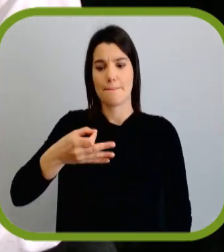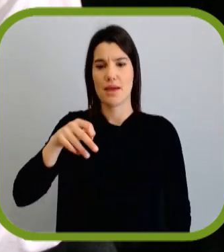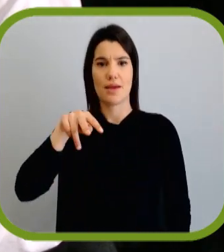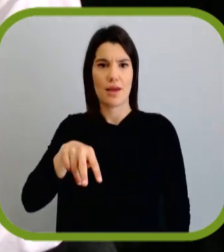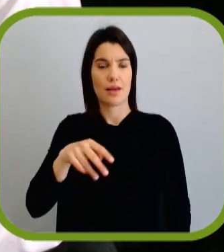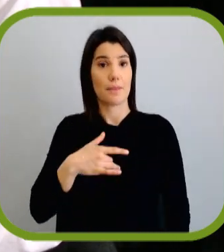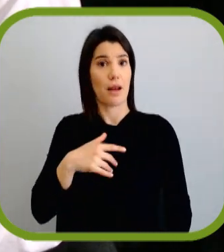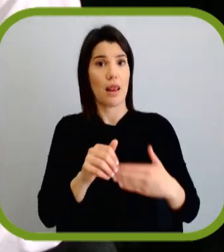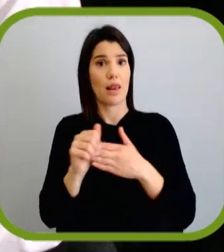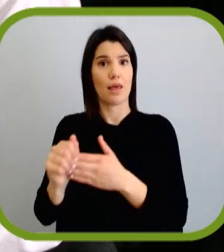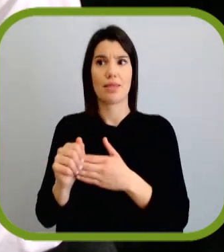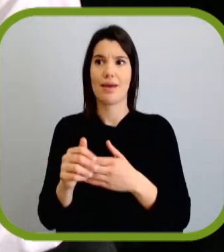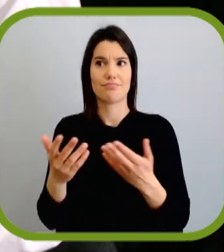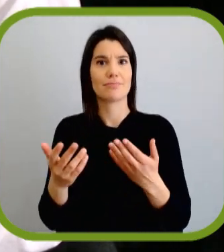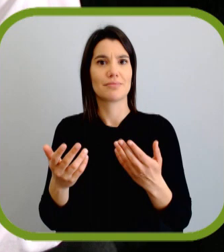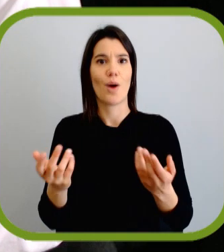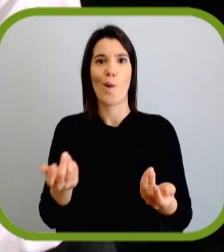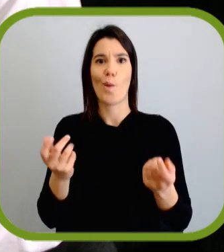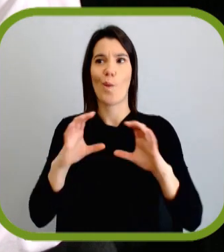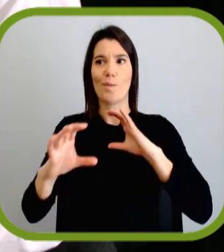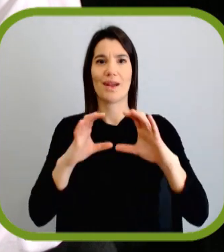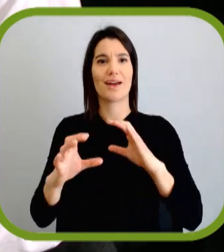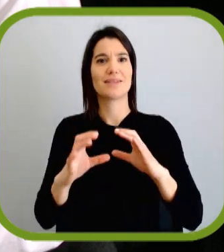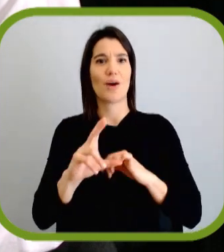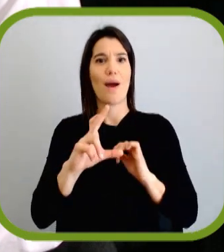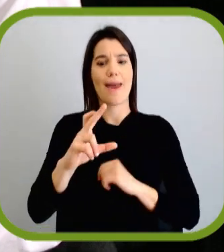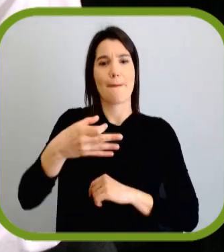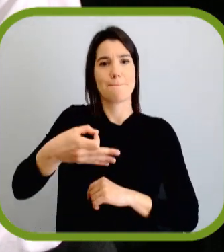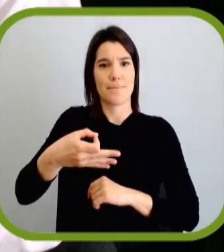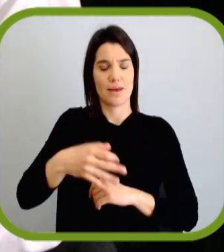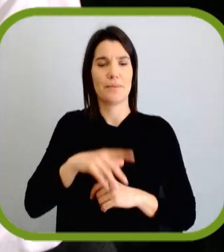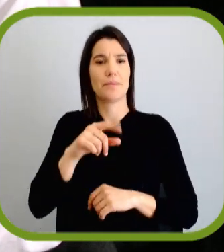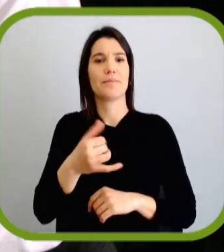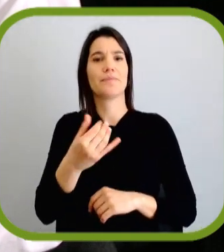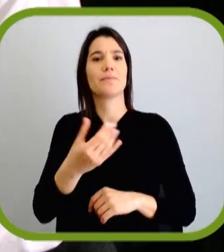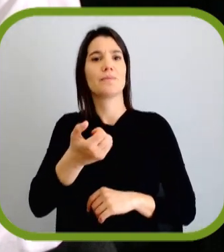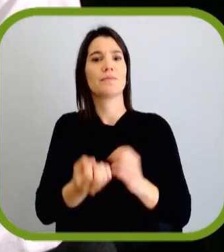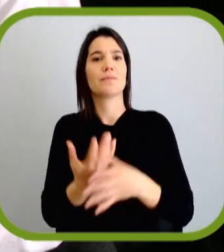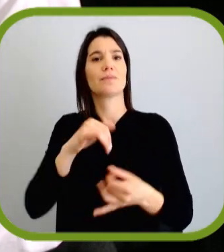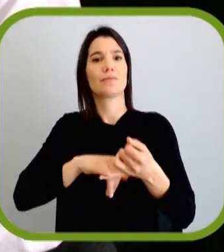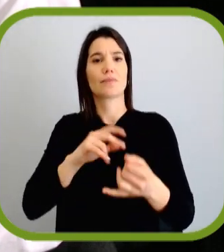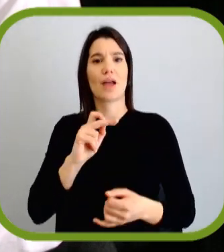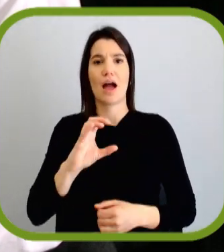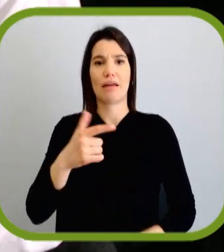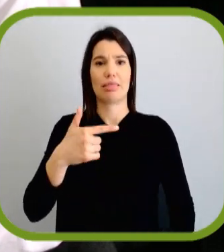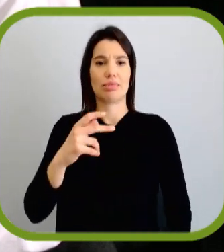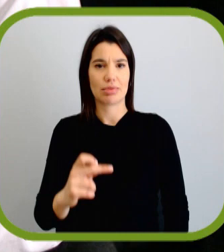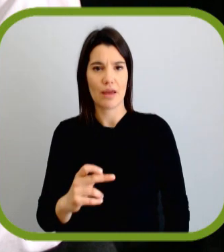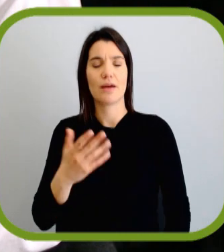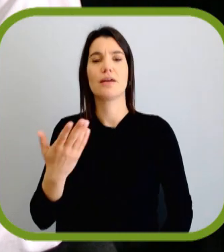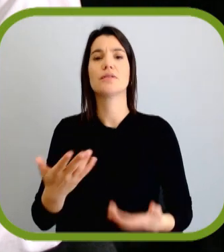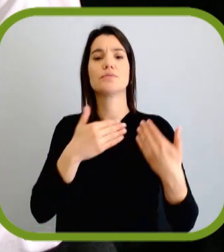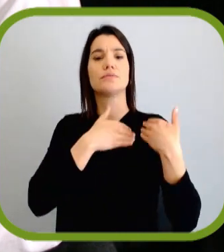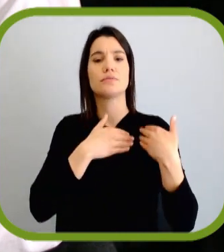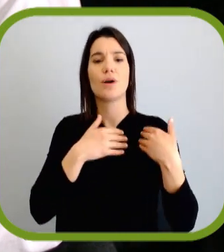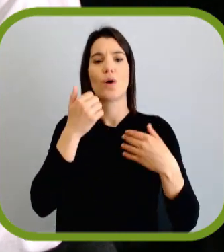LPN, empresa líder de mercado em comunicação e relações públicas. Fundou também em 2015 a Associação Acta Diurna,